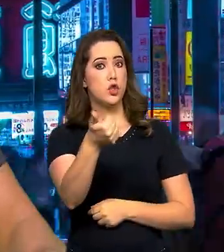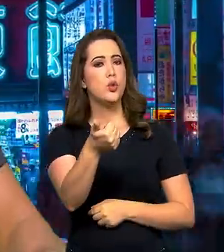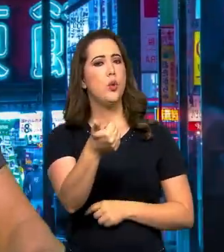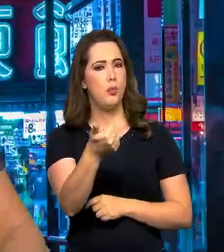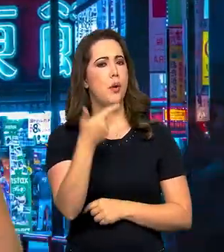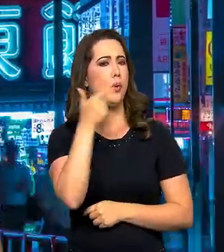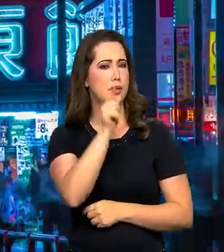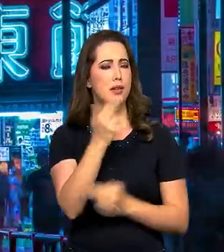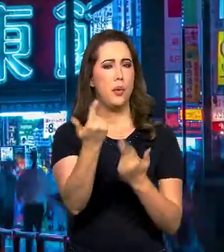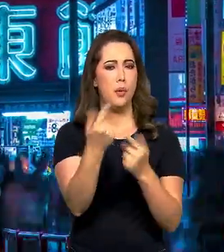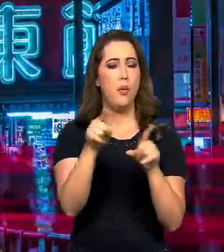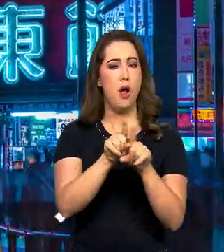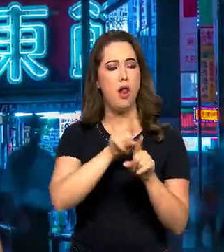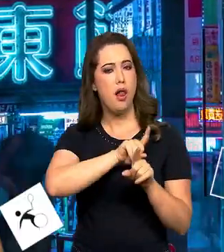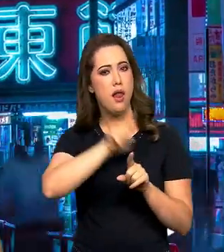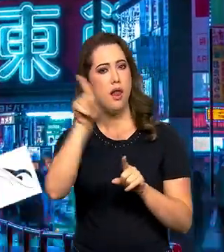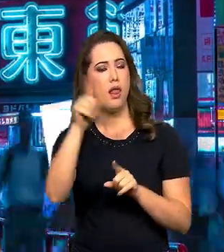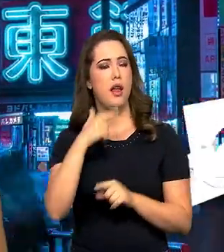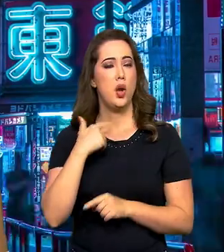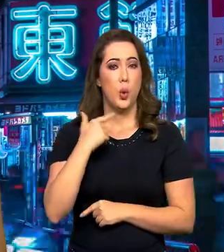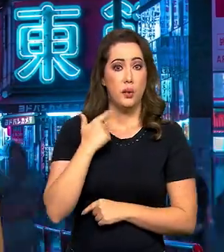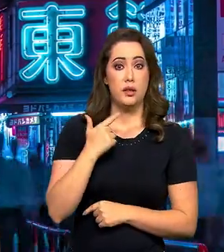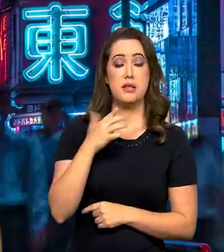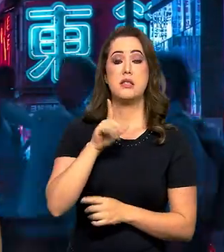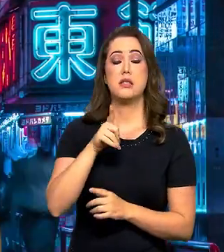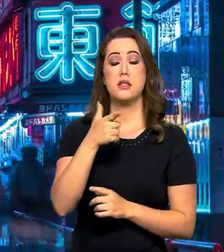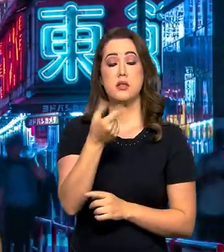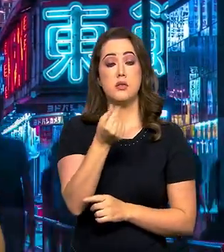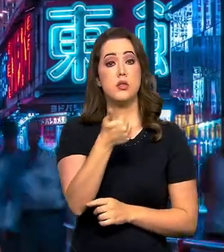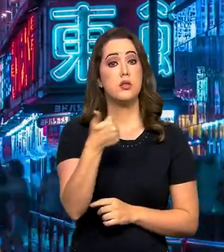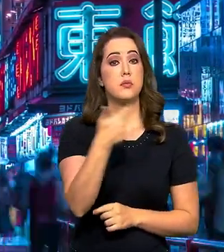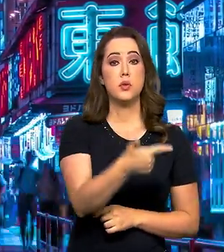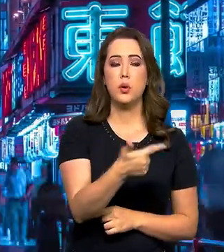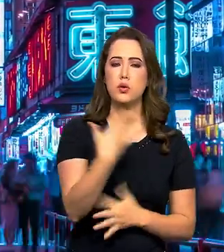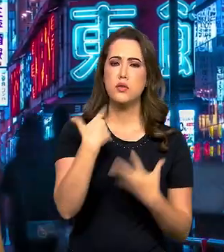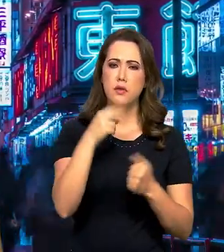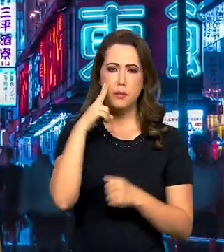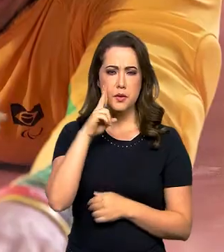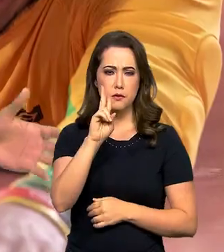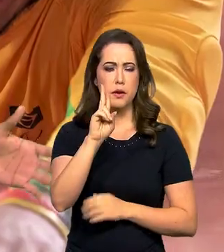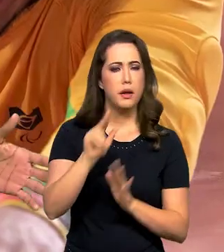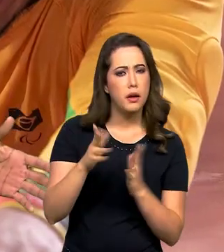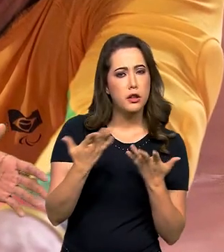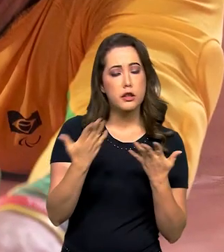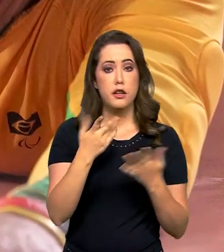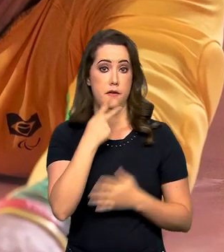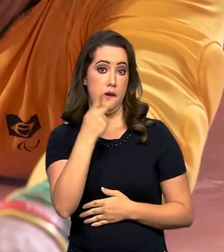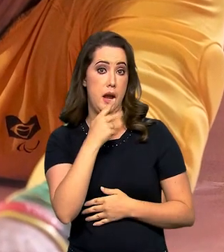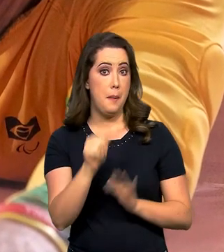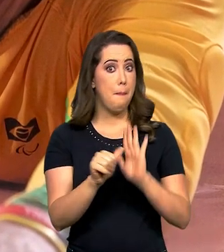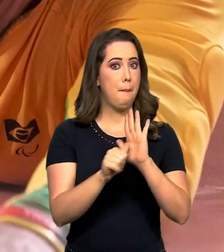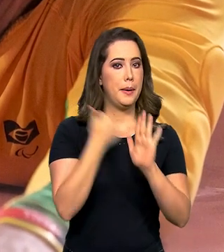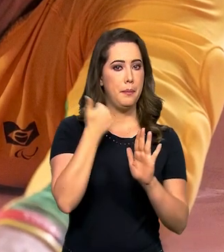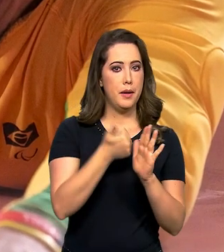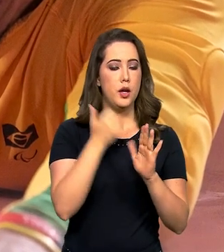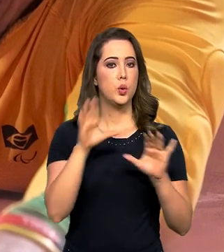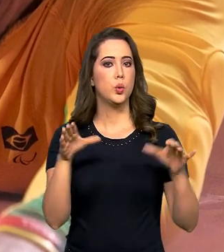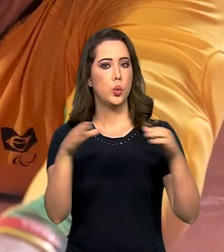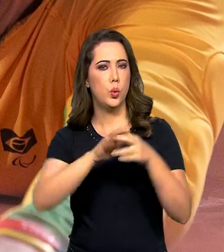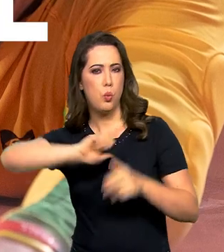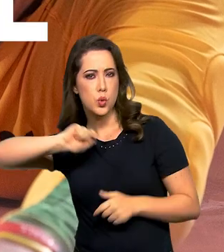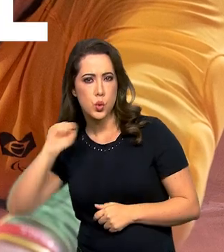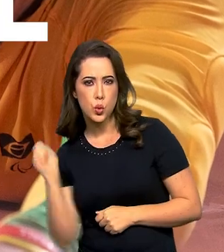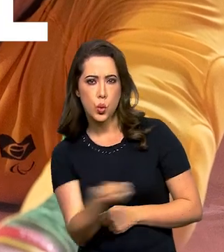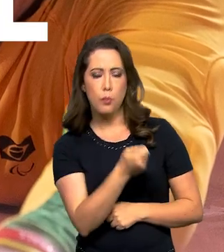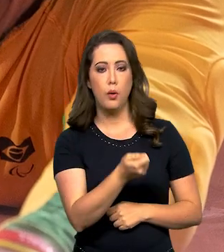Mesma marca alcançada na histórica campanha de Londres em 2012. Vamos então primeiro falar da seleção